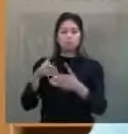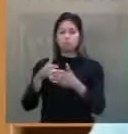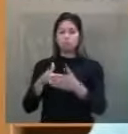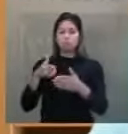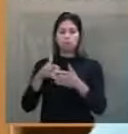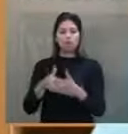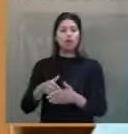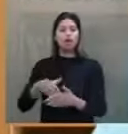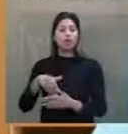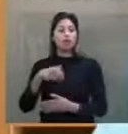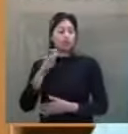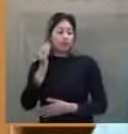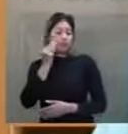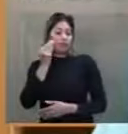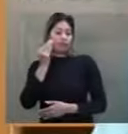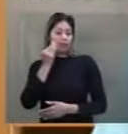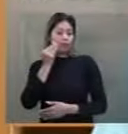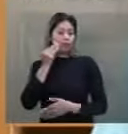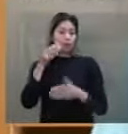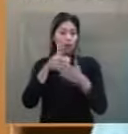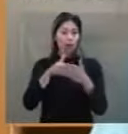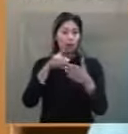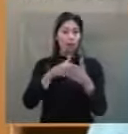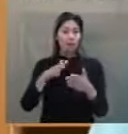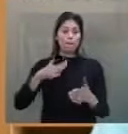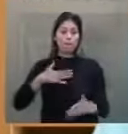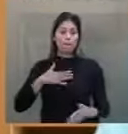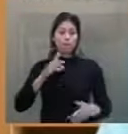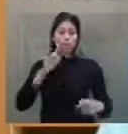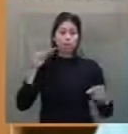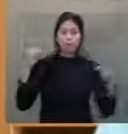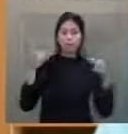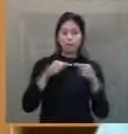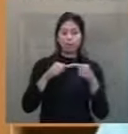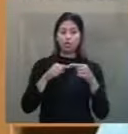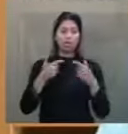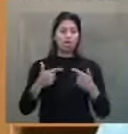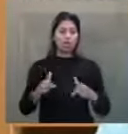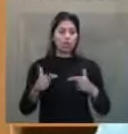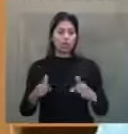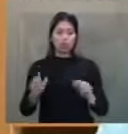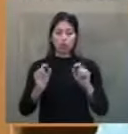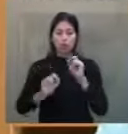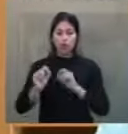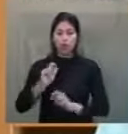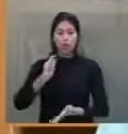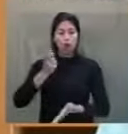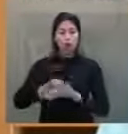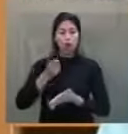normatizando a lei que é o meu objetivo mas não trazendo uma penalidade para os profetores formais. rio